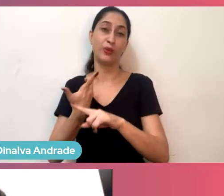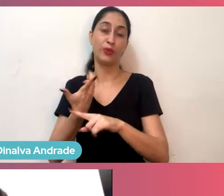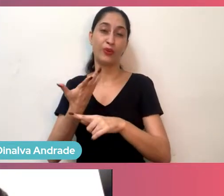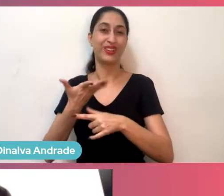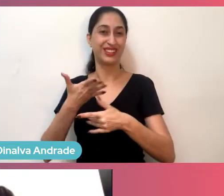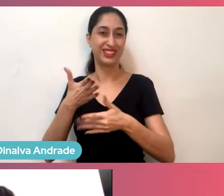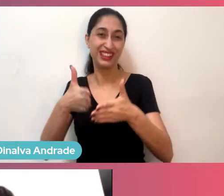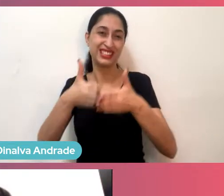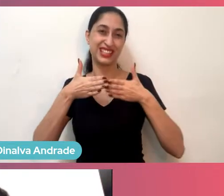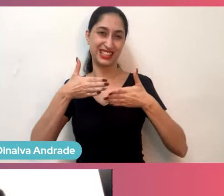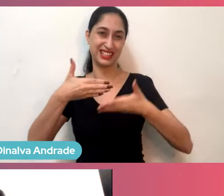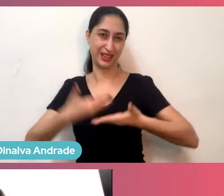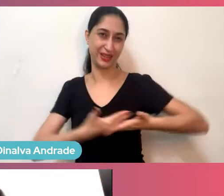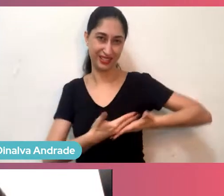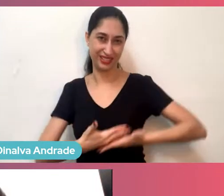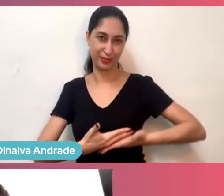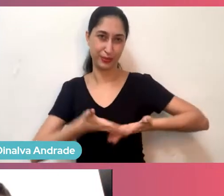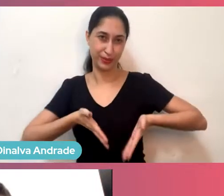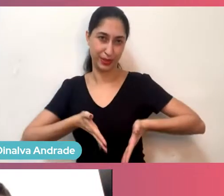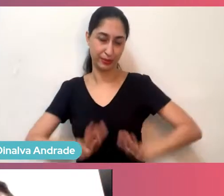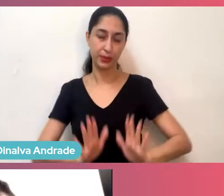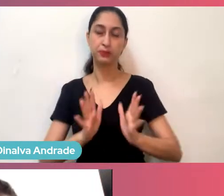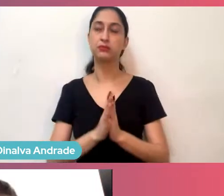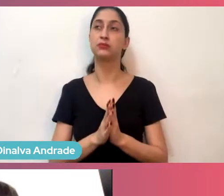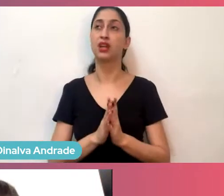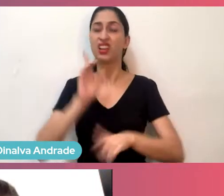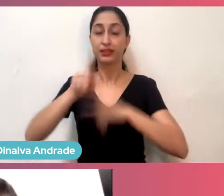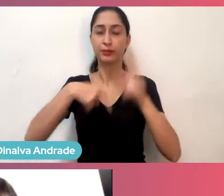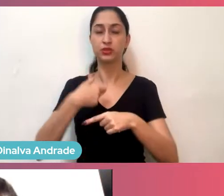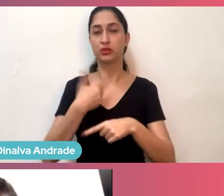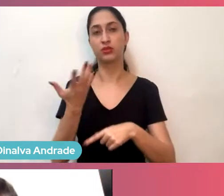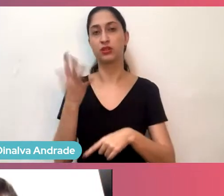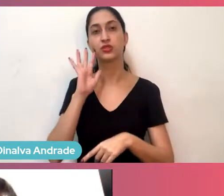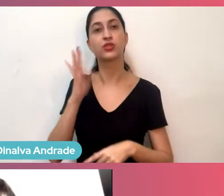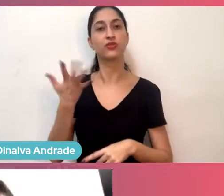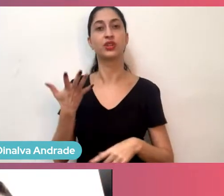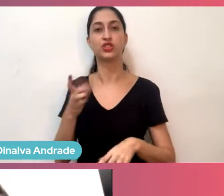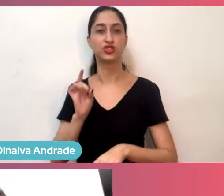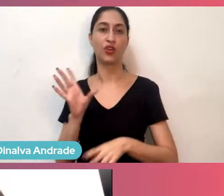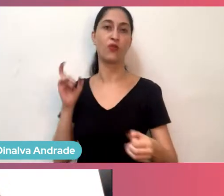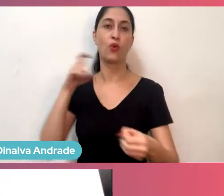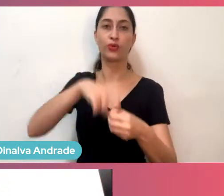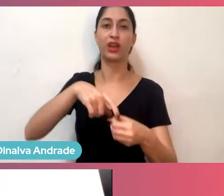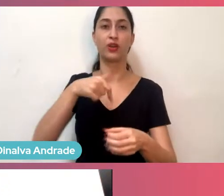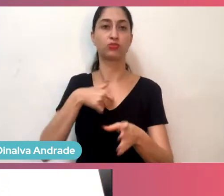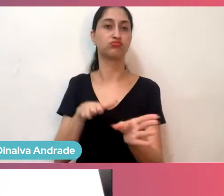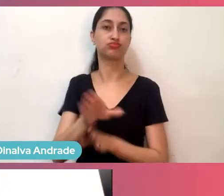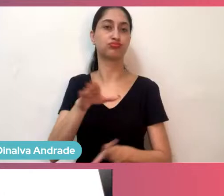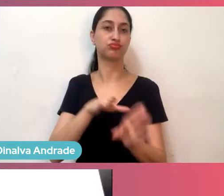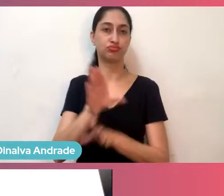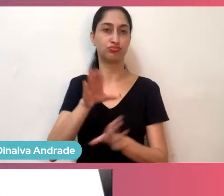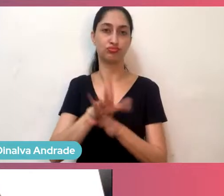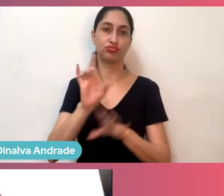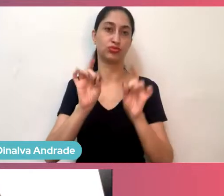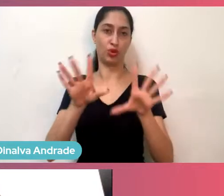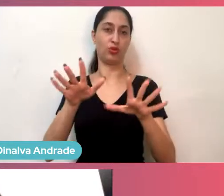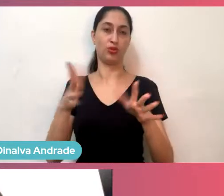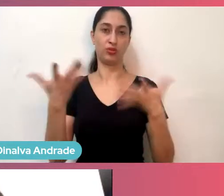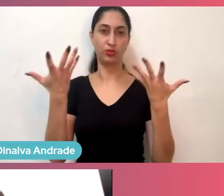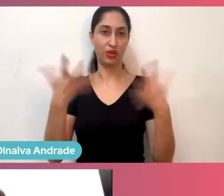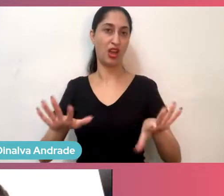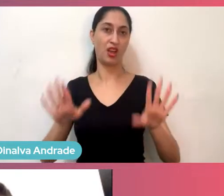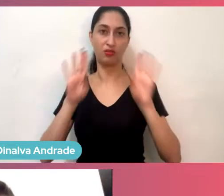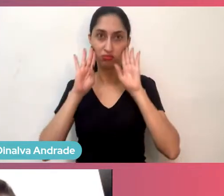sempre, não é assim, digamos assim, me afastei mesmo, voltei como conselheira da mídias por minha decisão de ir para mundo é meu